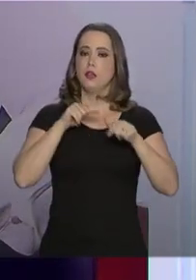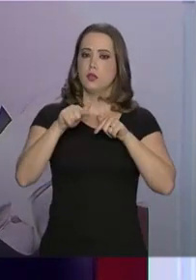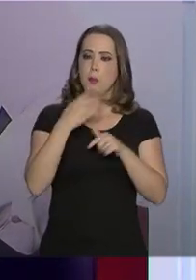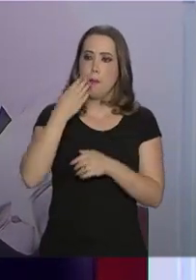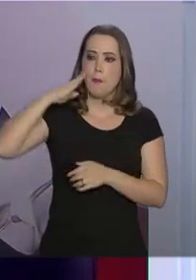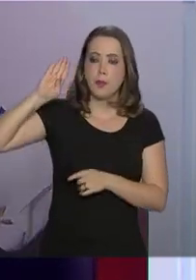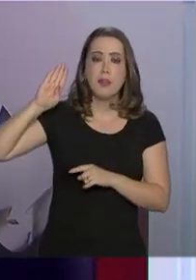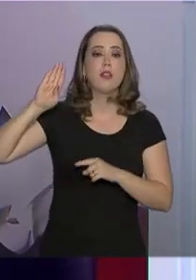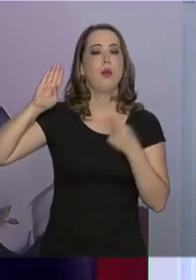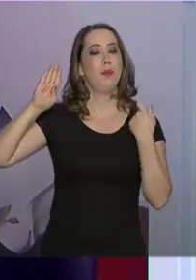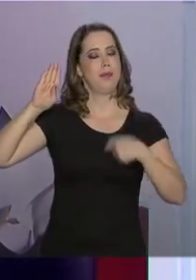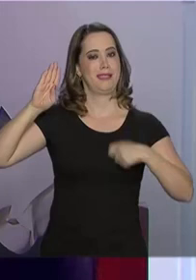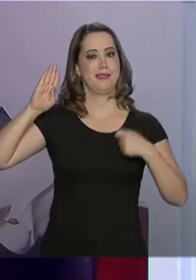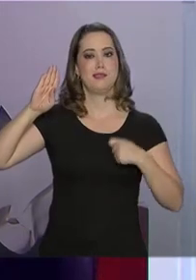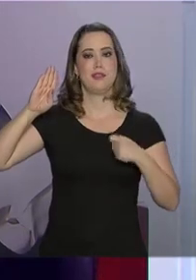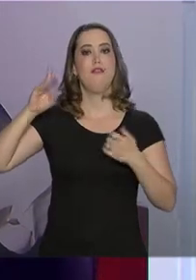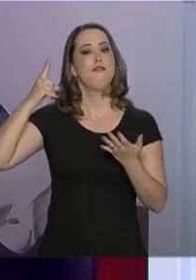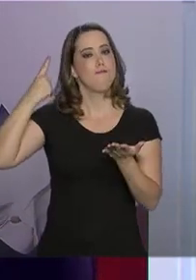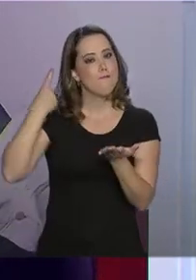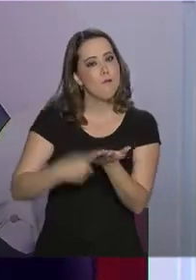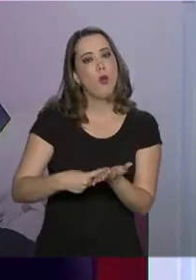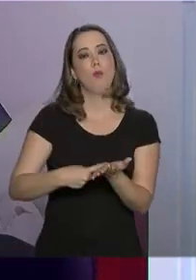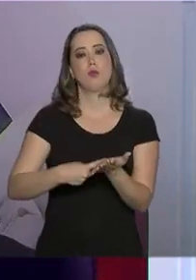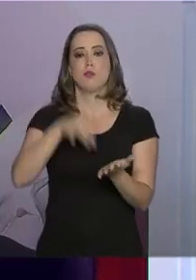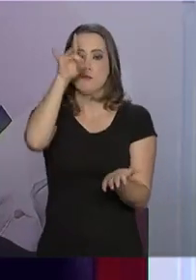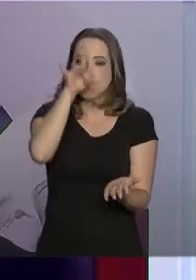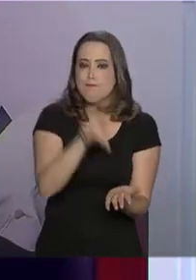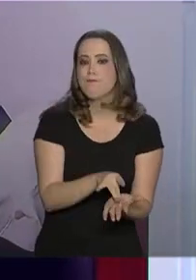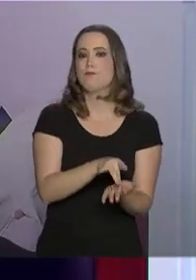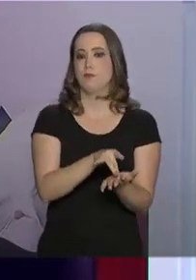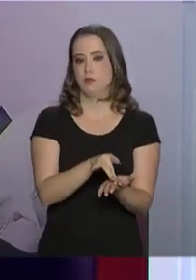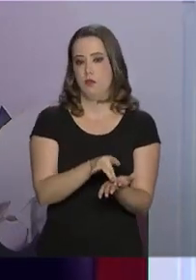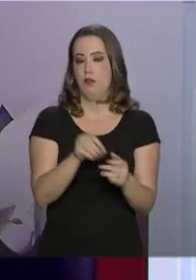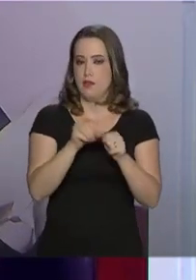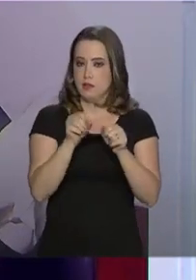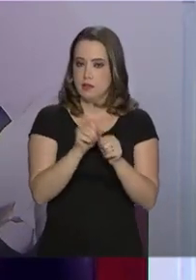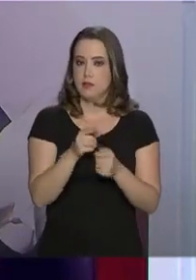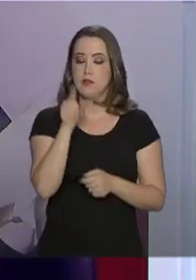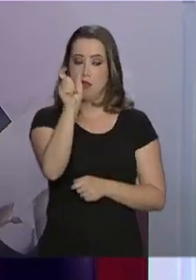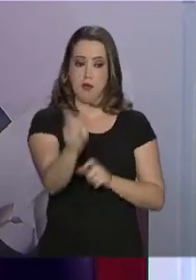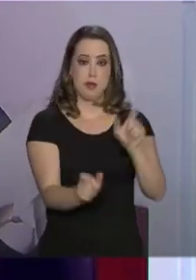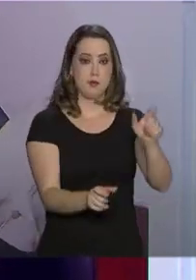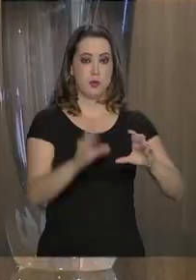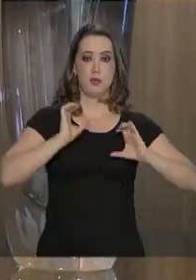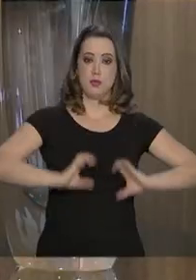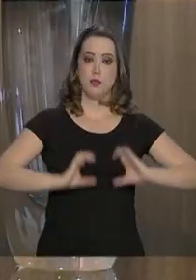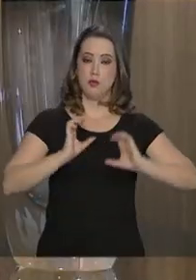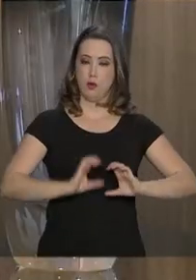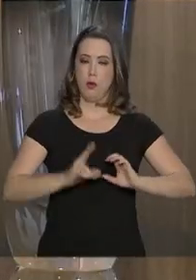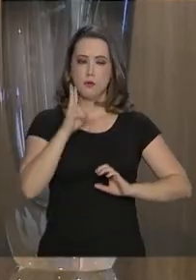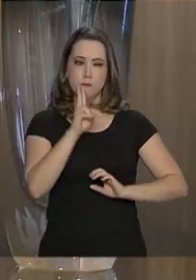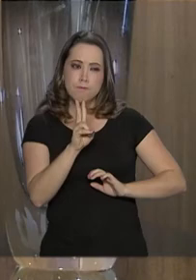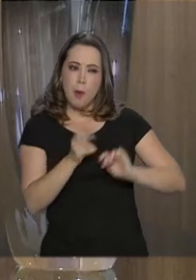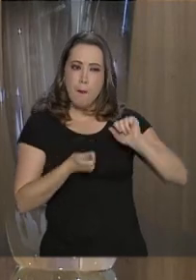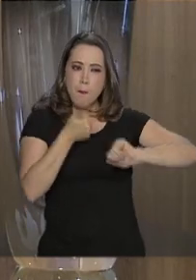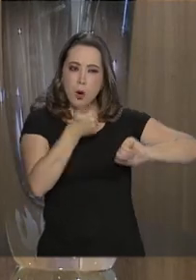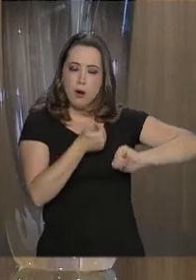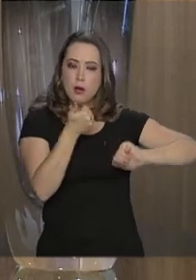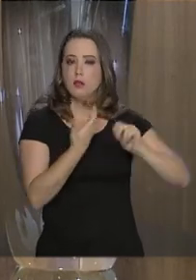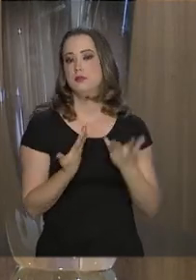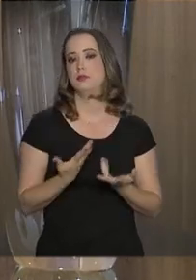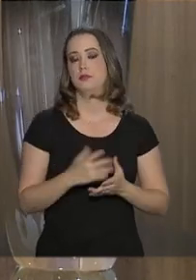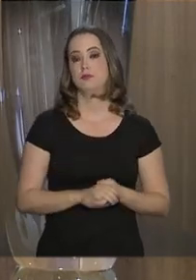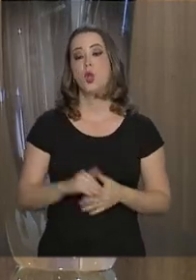que seja prometido seja cumprido. E o principal avaliador disso será o cidadão. Secretária, e qual o